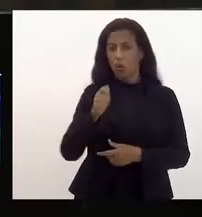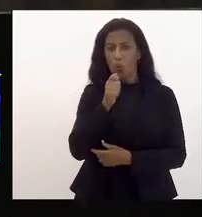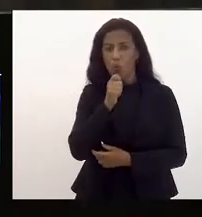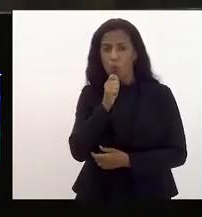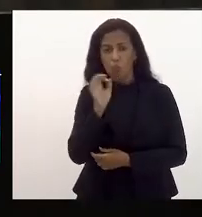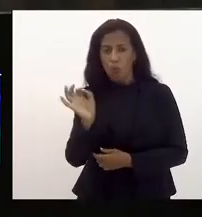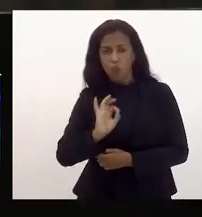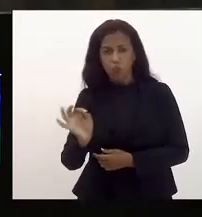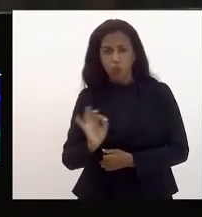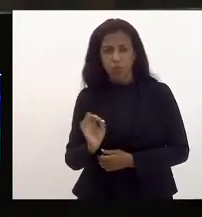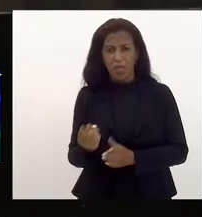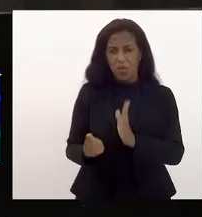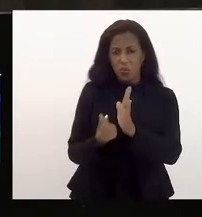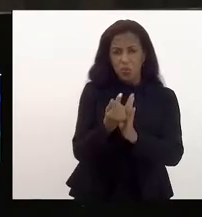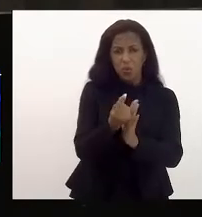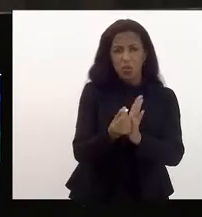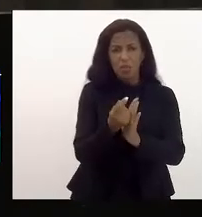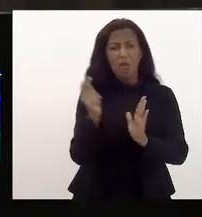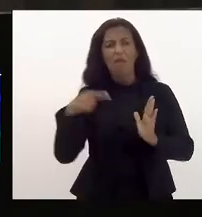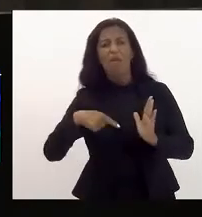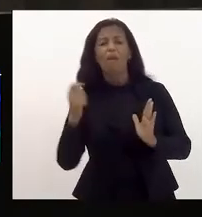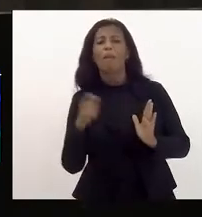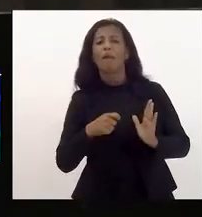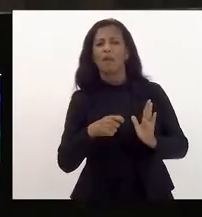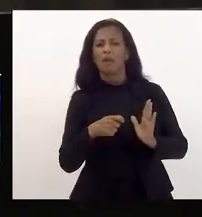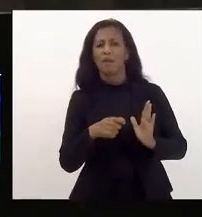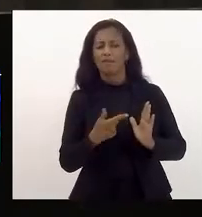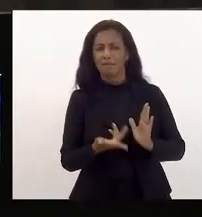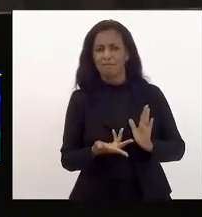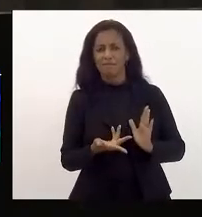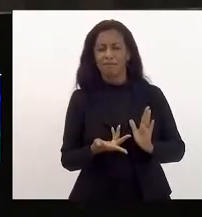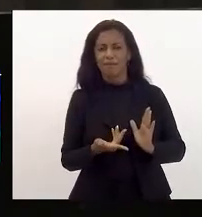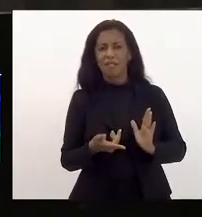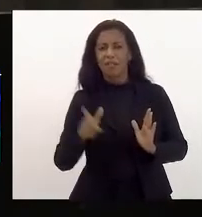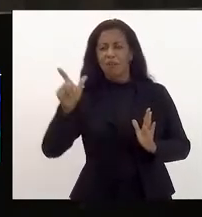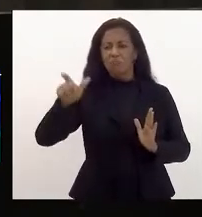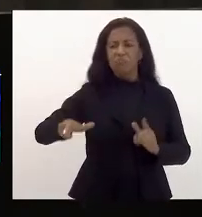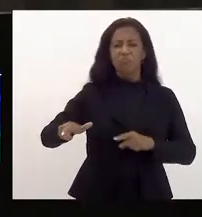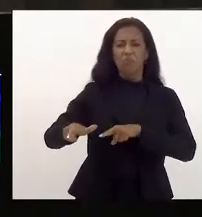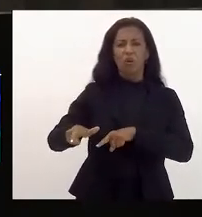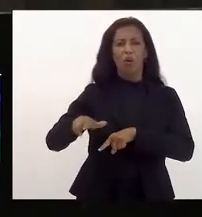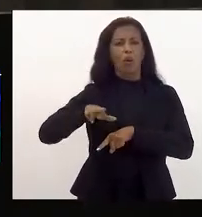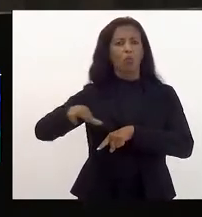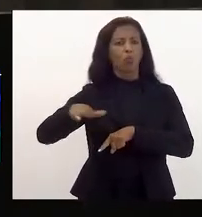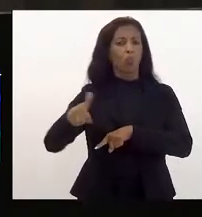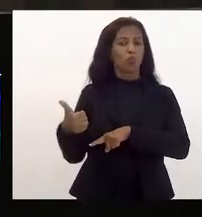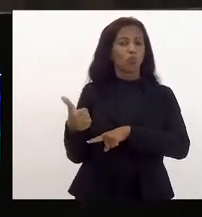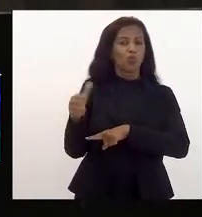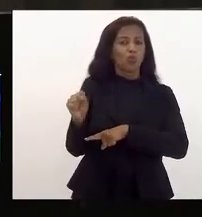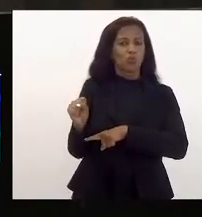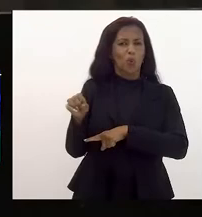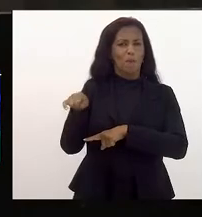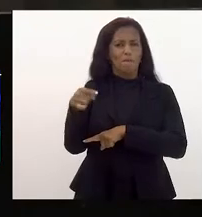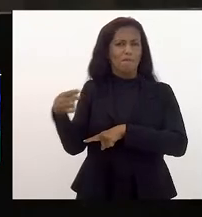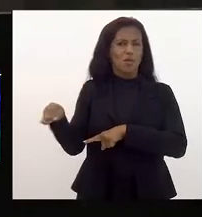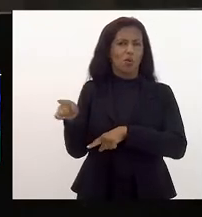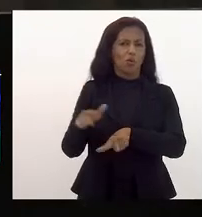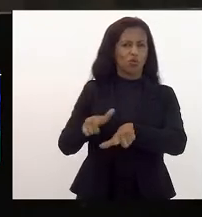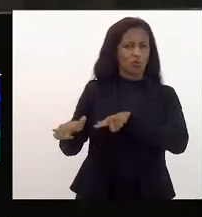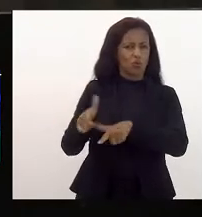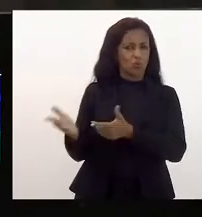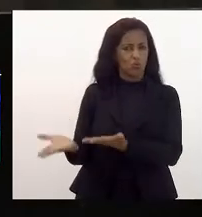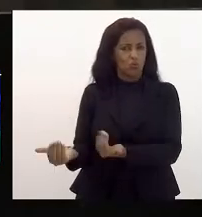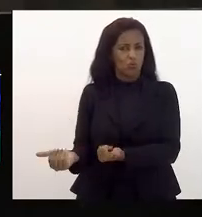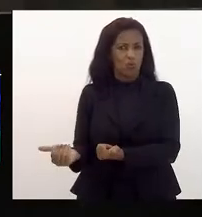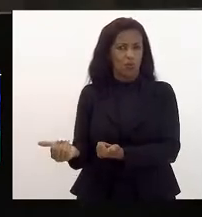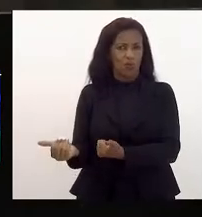Essa peça orçamentária serve a alguém. E esse alguém não são os 18 milhões de trabalhadores e jovens